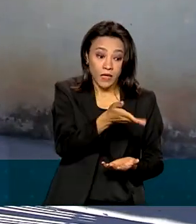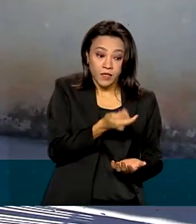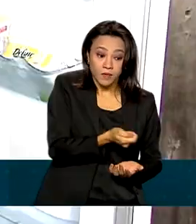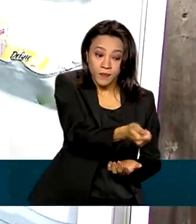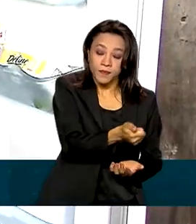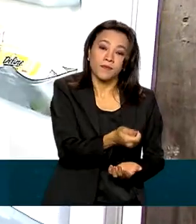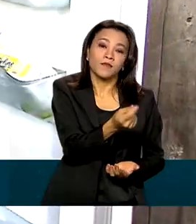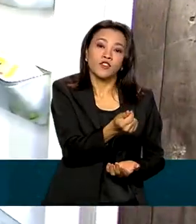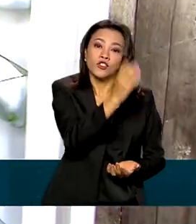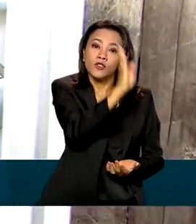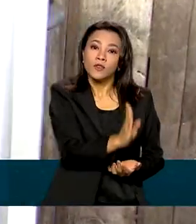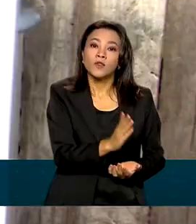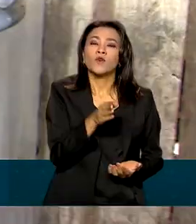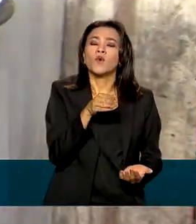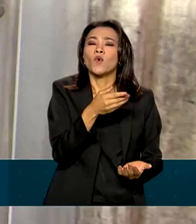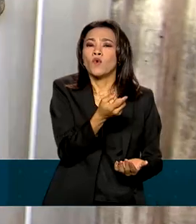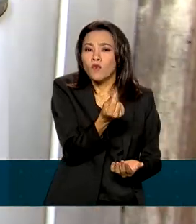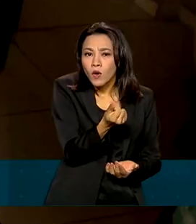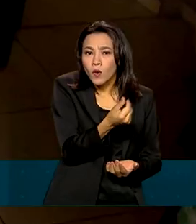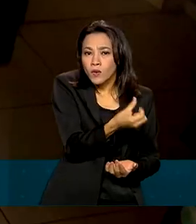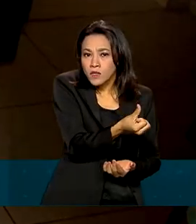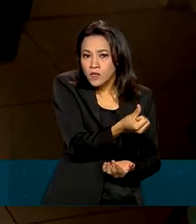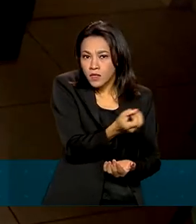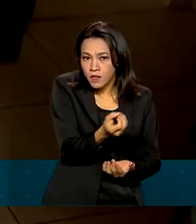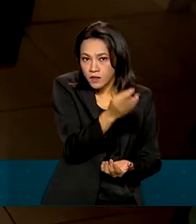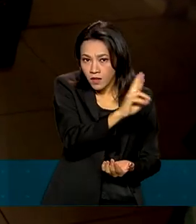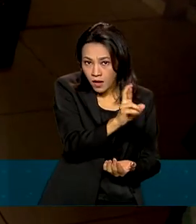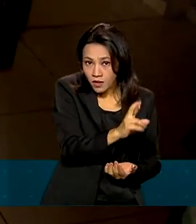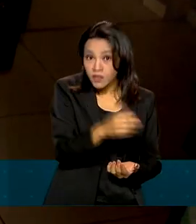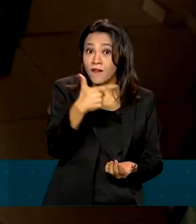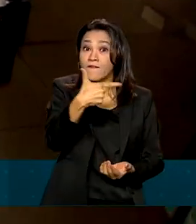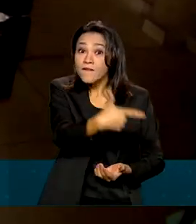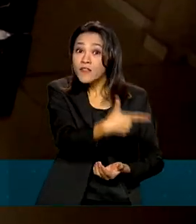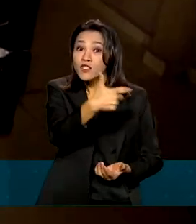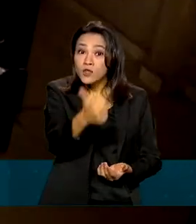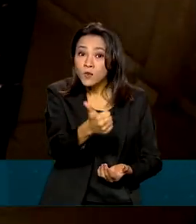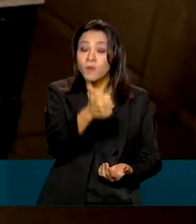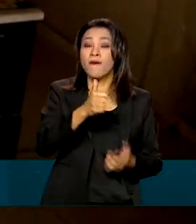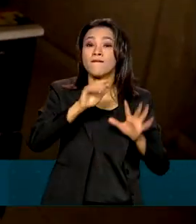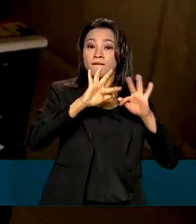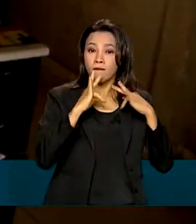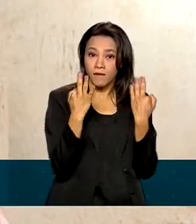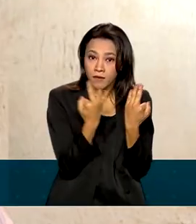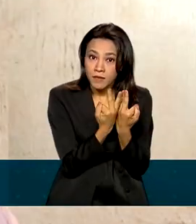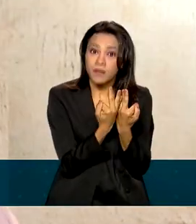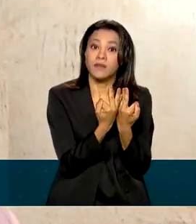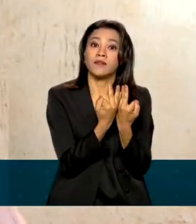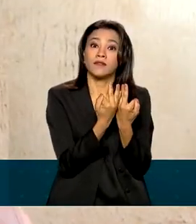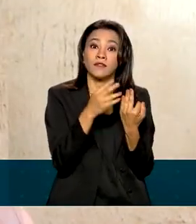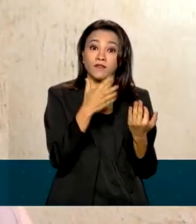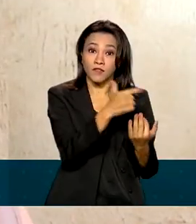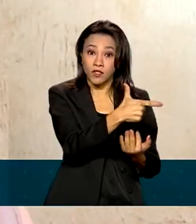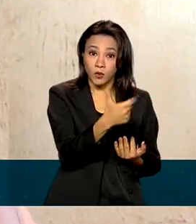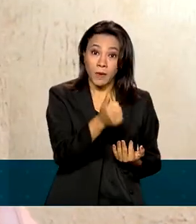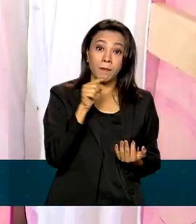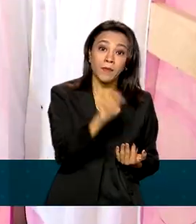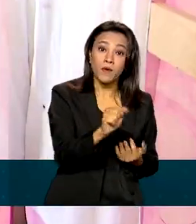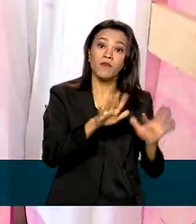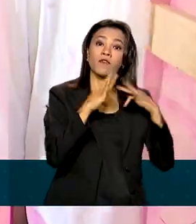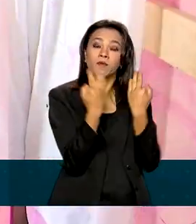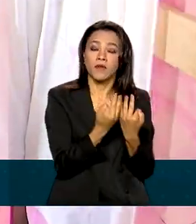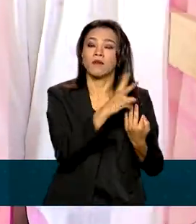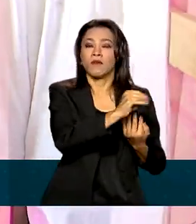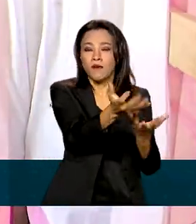repasse mínimo é de R$,00 e mais de 21 milhões de famílias serão beneficiadas, famílias em situação de vulnerabilidade